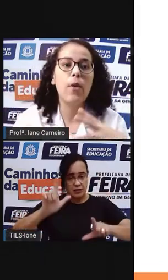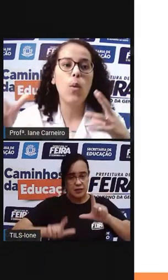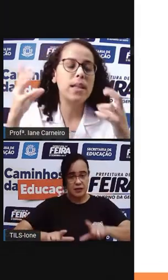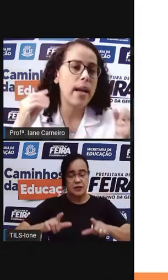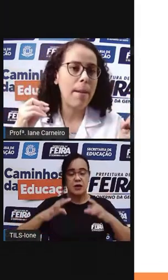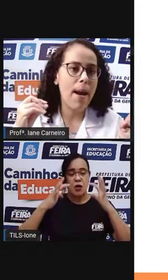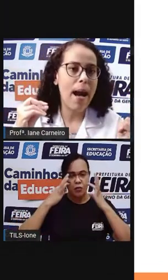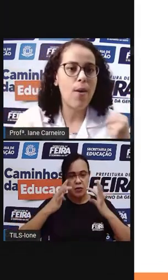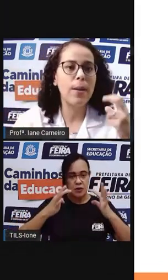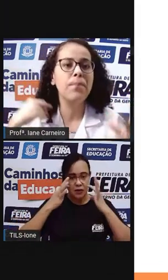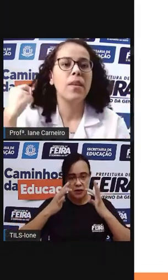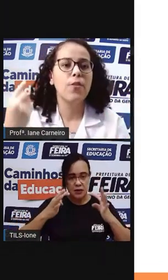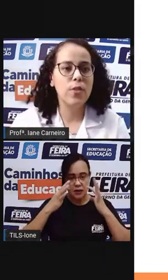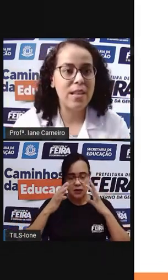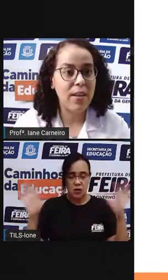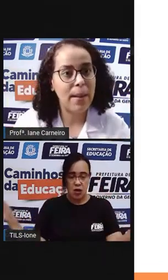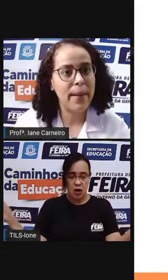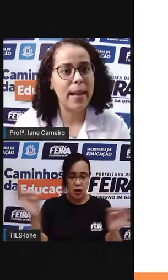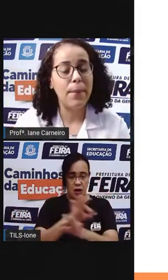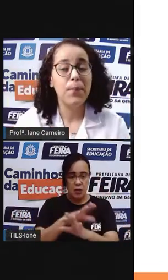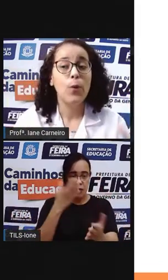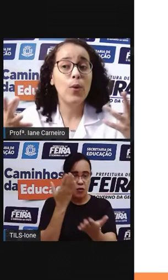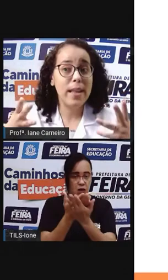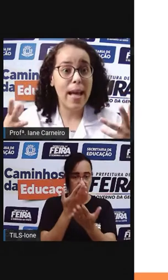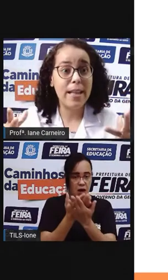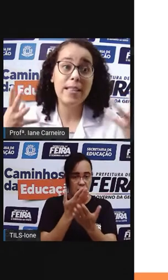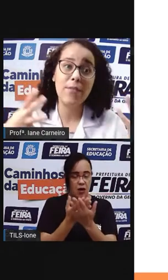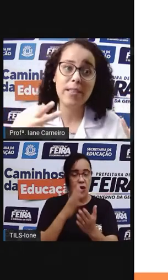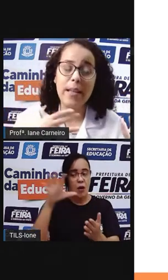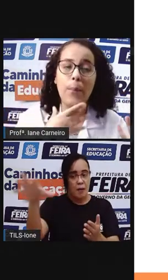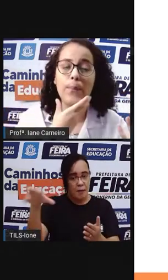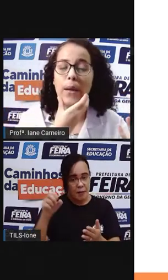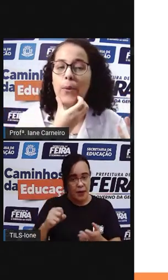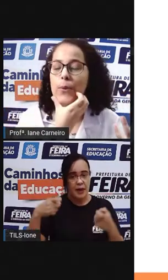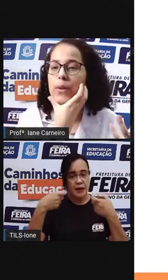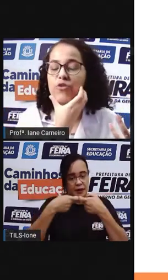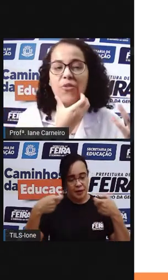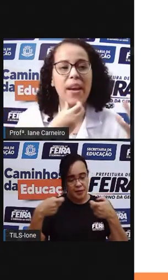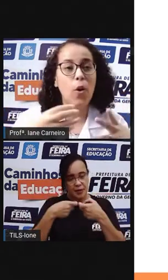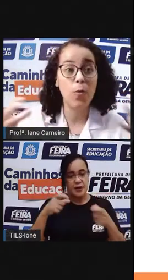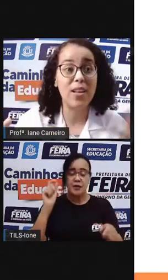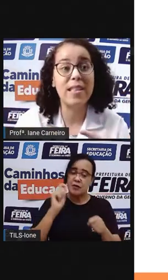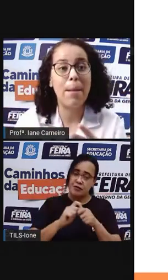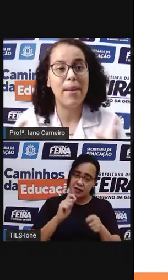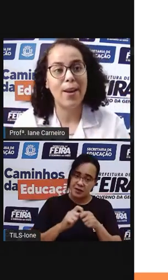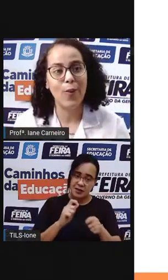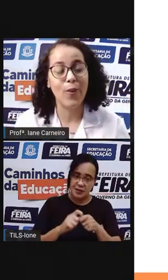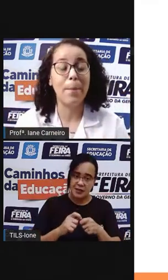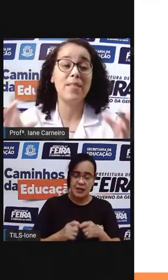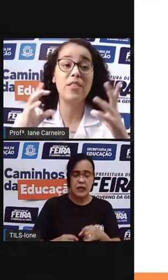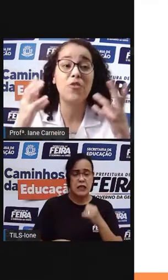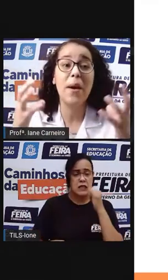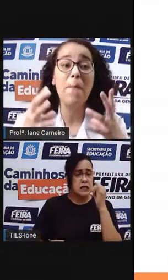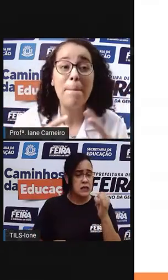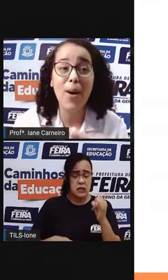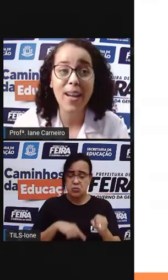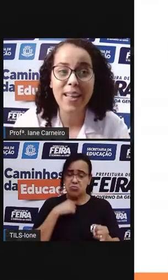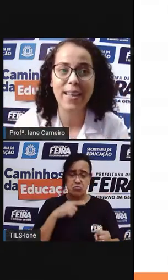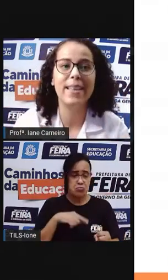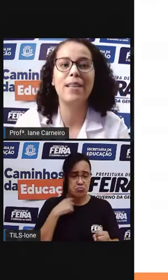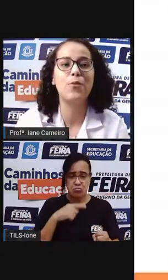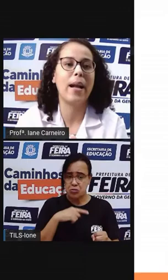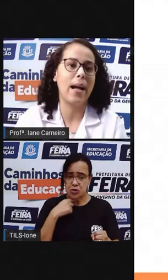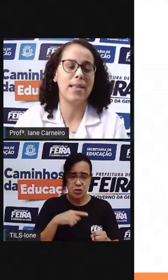E aí, quando acabar a aula, você vai lá pegar. Uma ideia, e se você não tiver como fazer a meia agora, mas se tiver uma